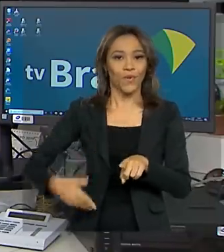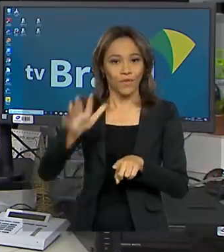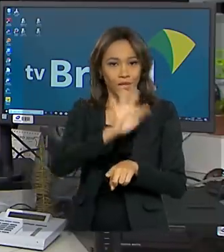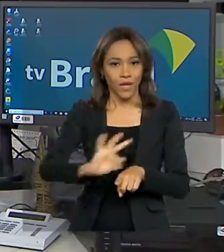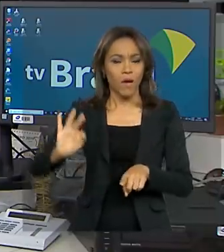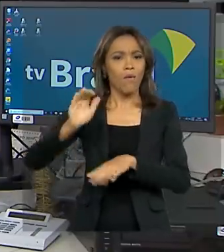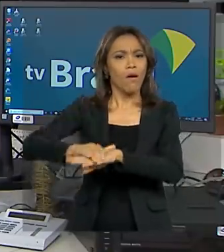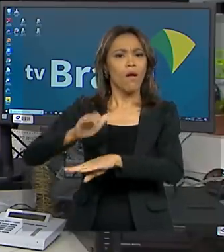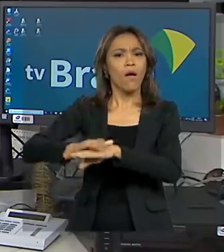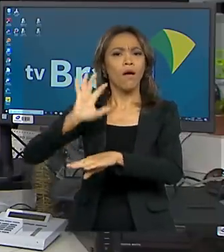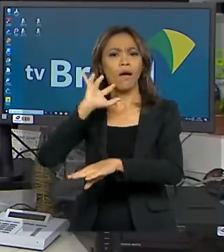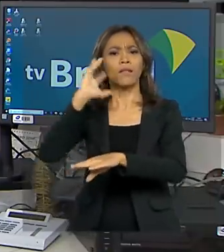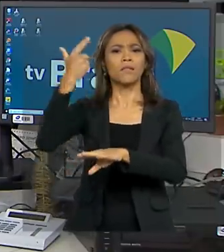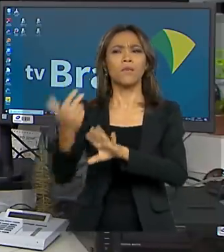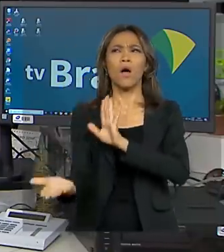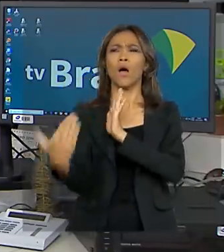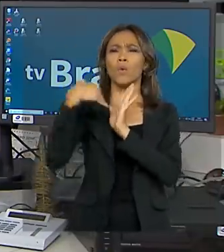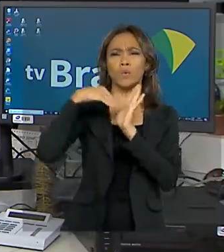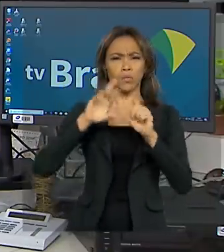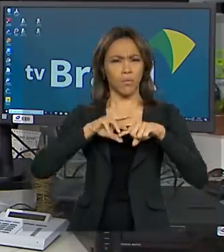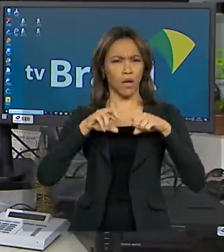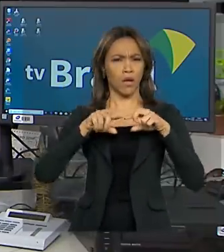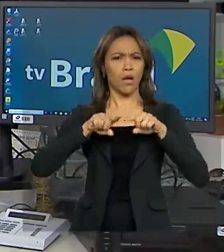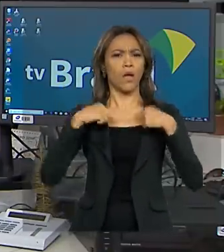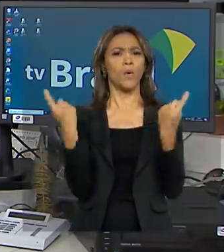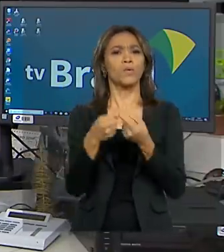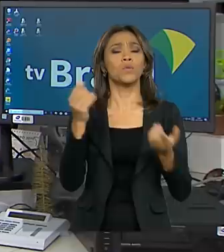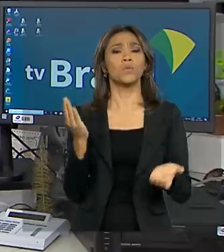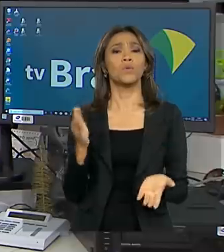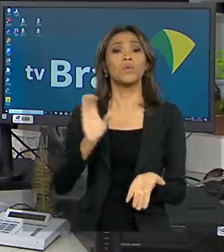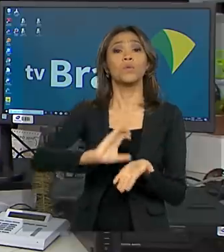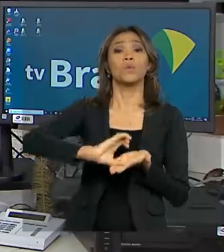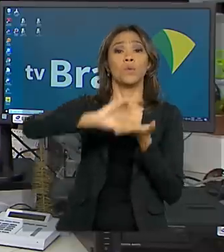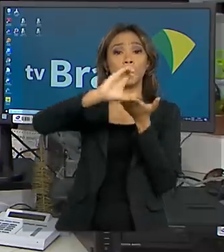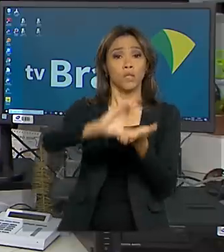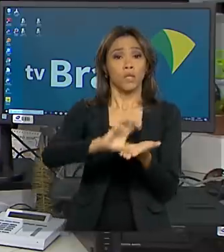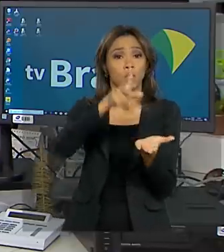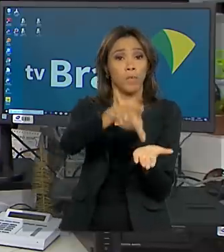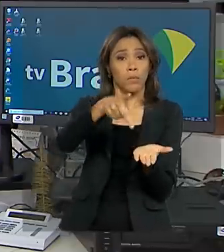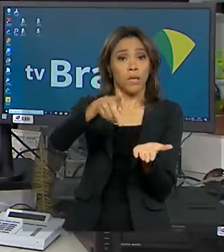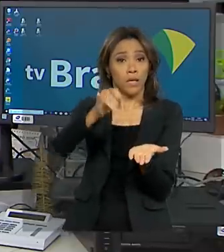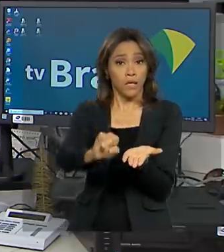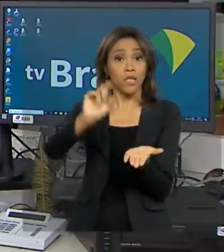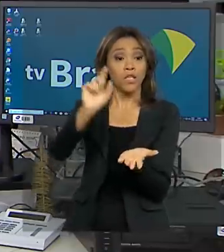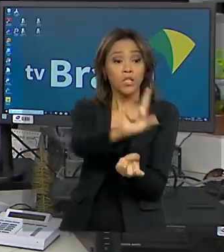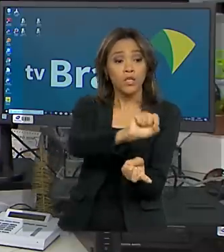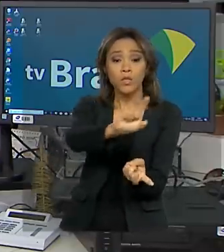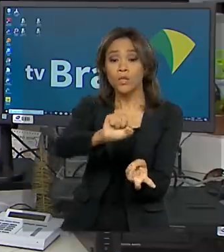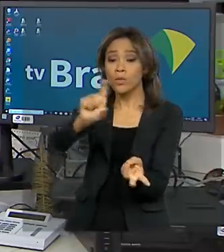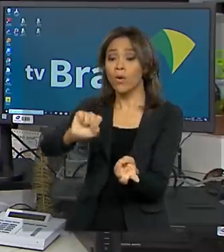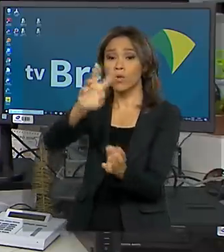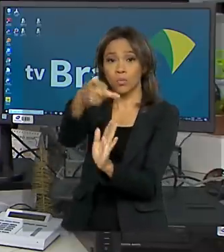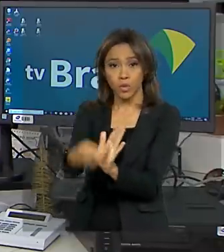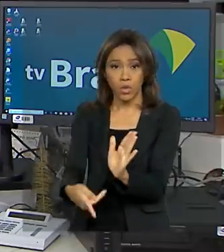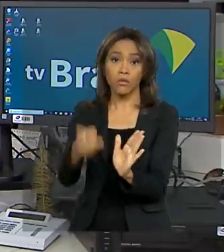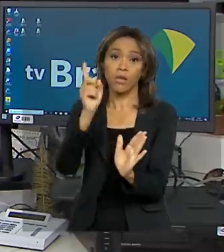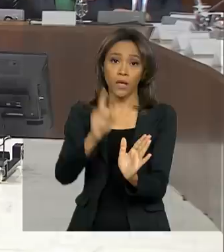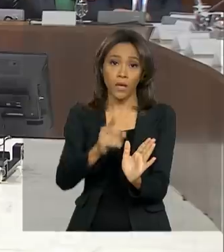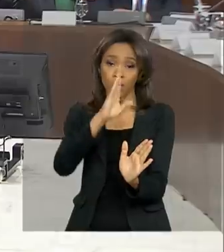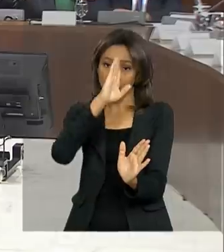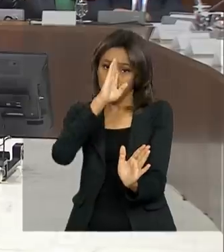decisão foi tomada durante a última reunião do ano do Conselho do PPI, que escolhe os projetos que passam a ser prioridade.